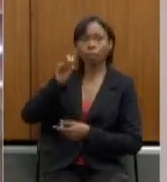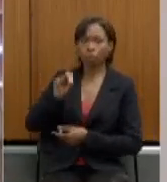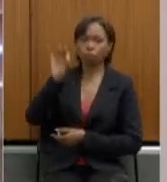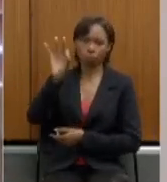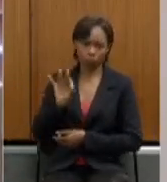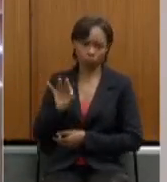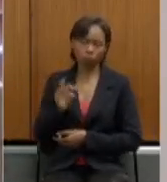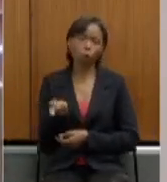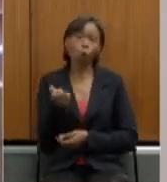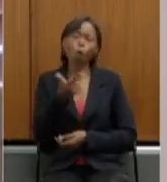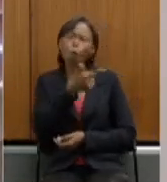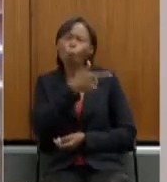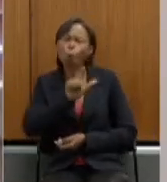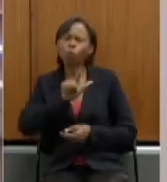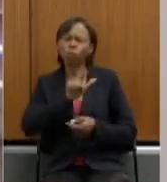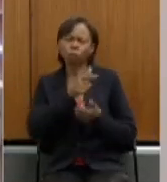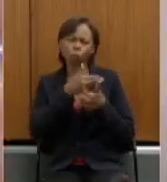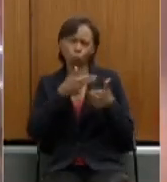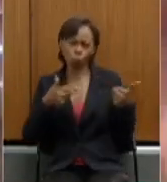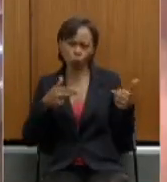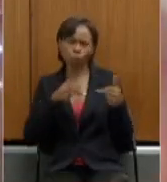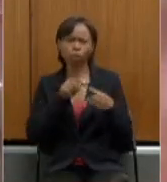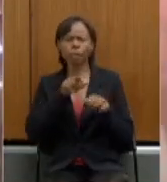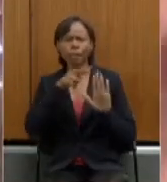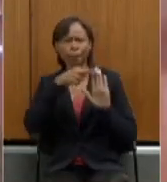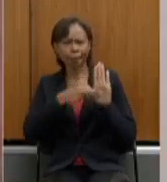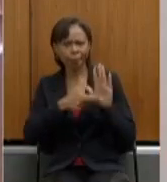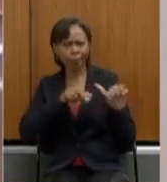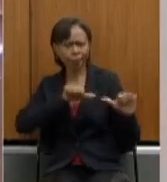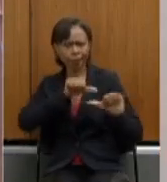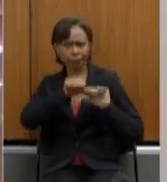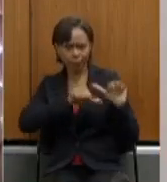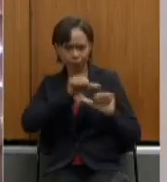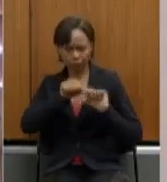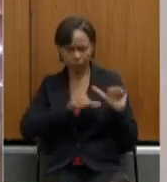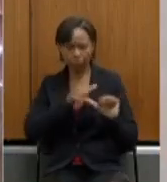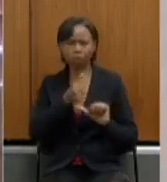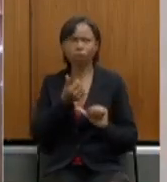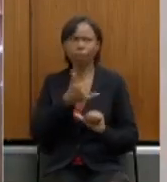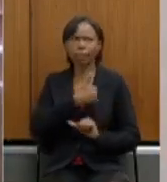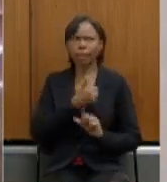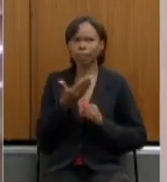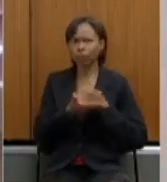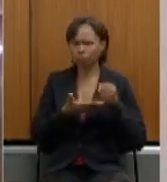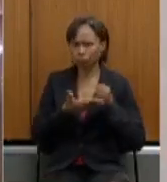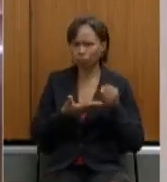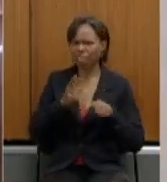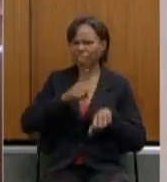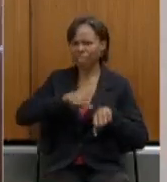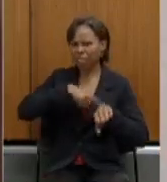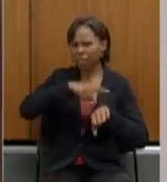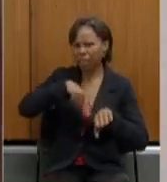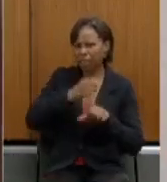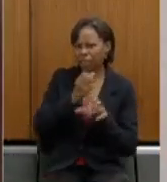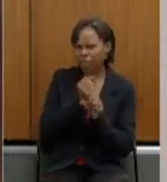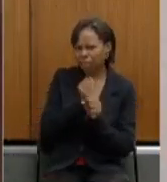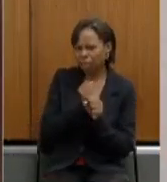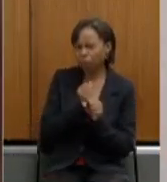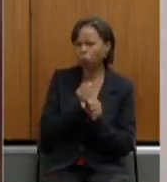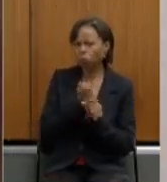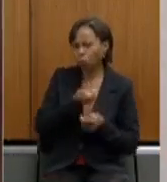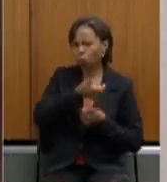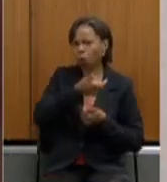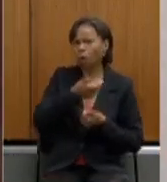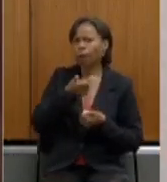coisa na regra de transição alternativa que é que soma idade mínima e tempo de contribuição é que em todos a cada um ano